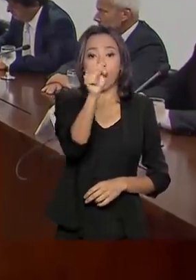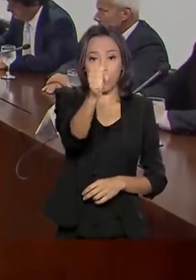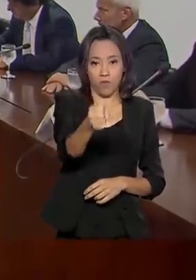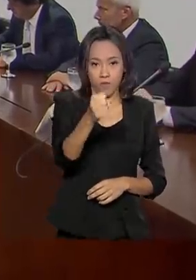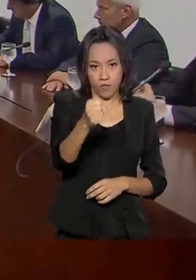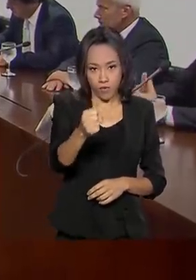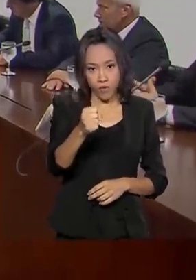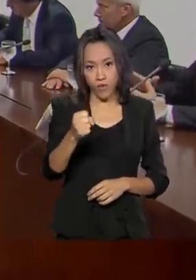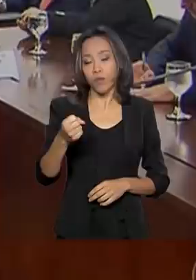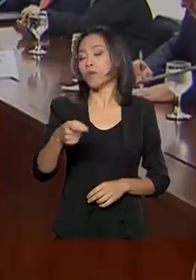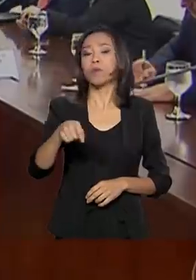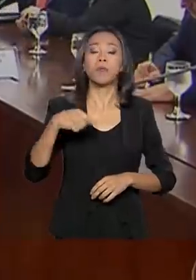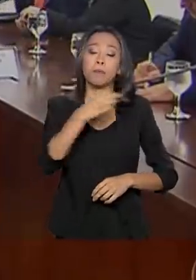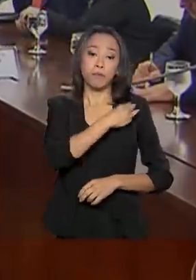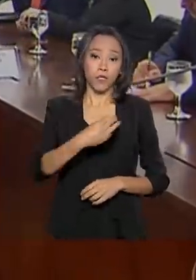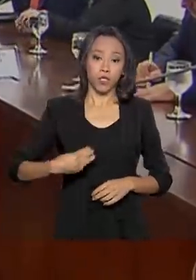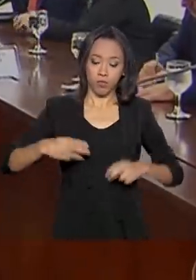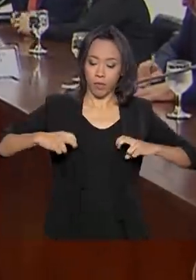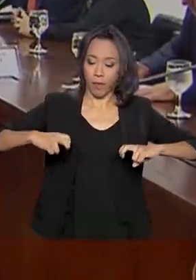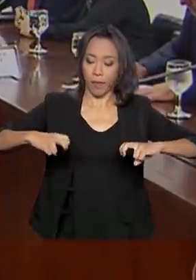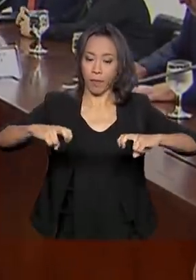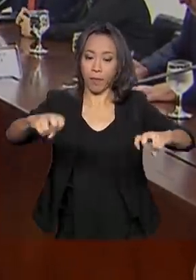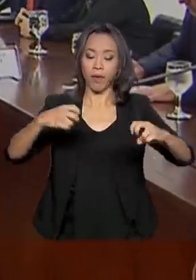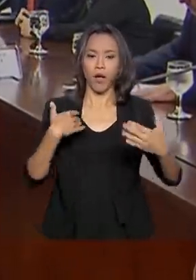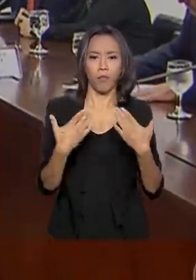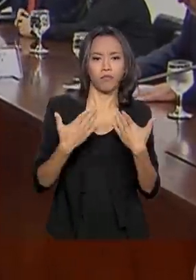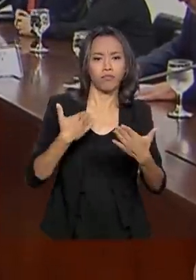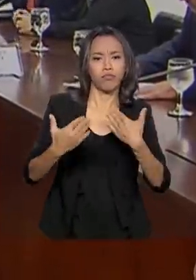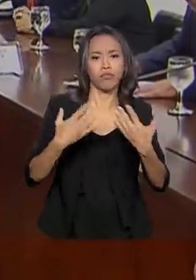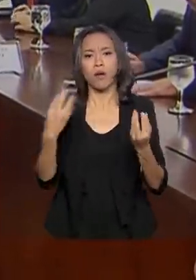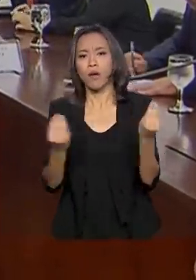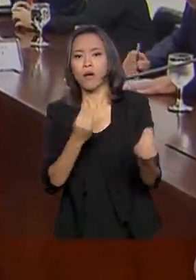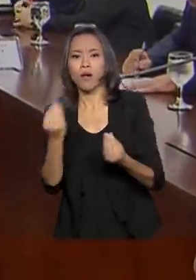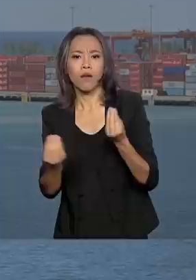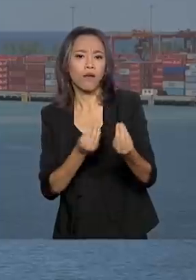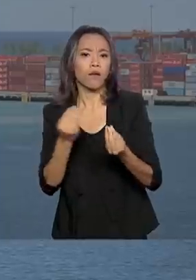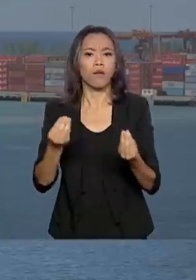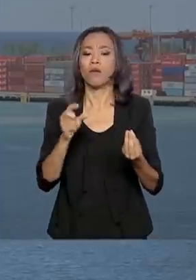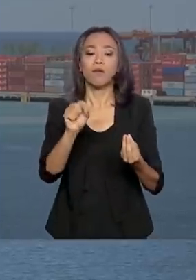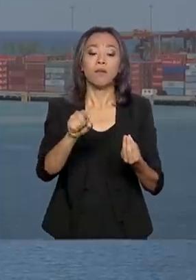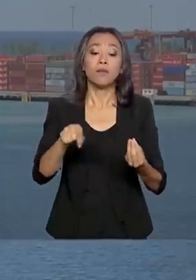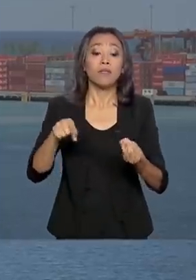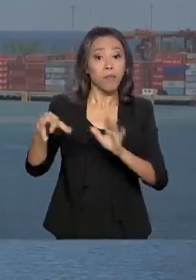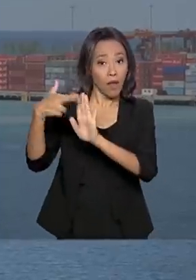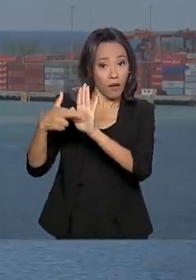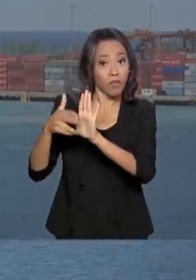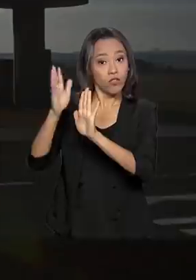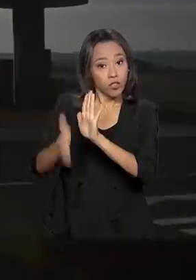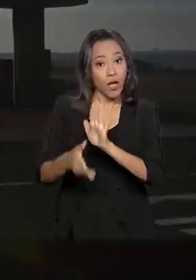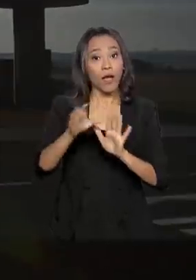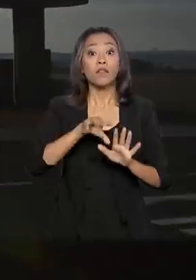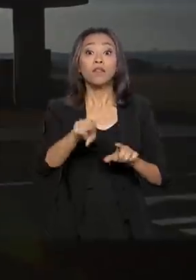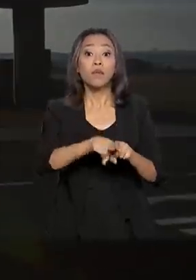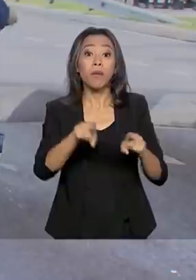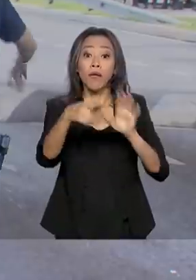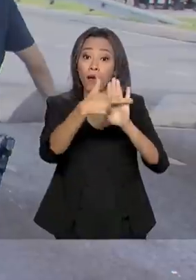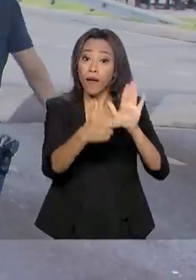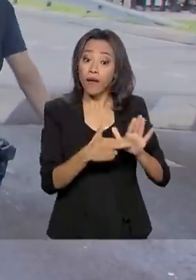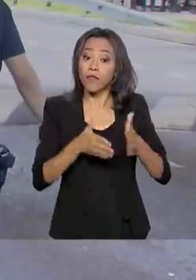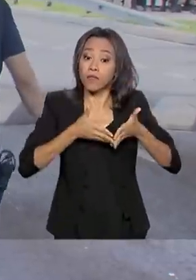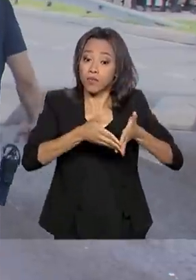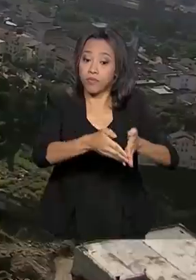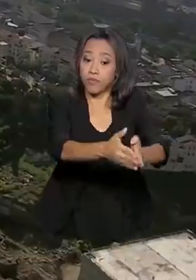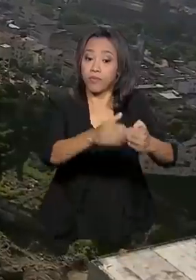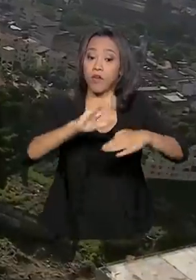atualizaram sobre as medidas de monitoramento já implementadas, incluindo notificações de portos, aeroportos e